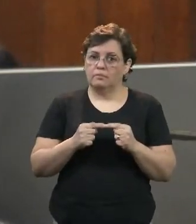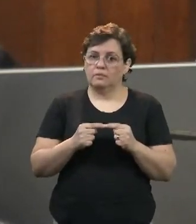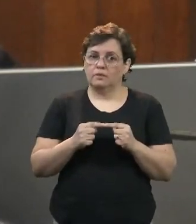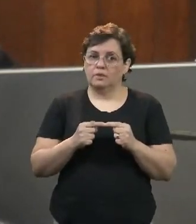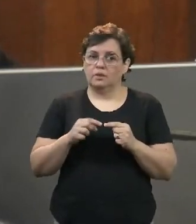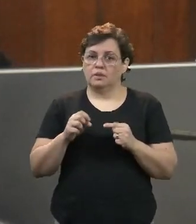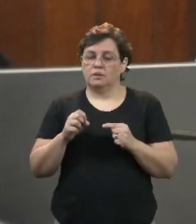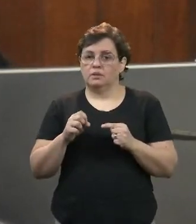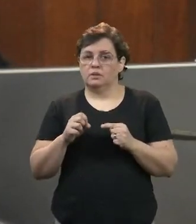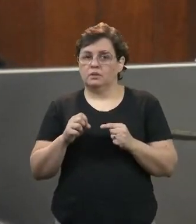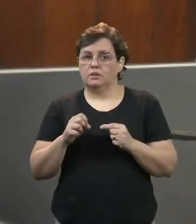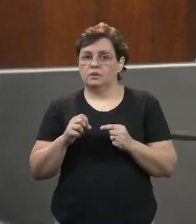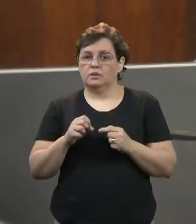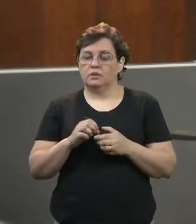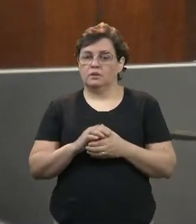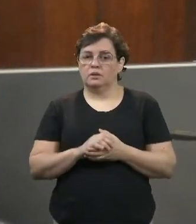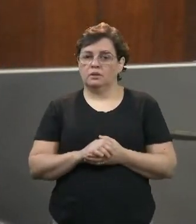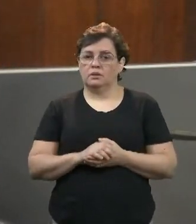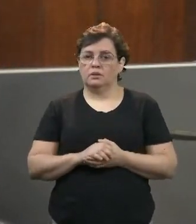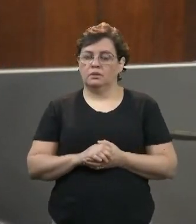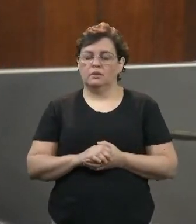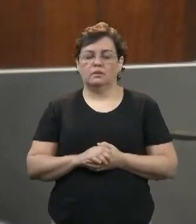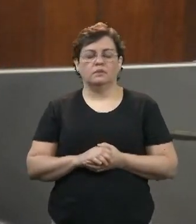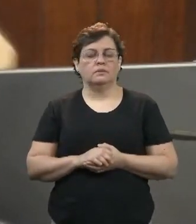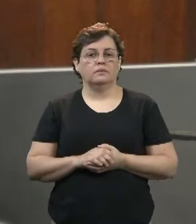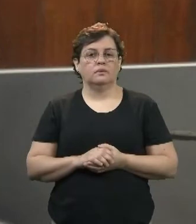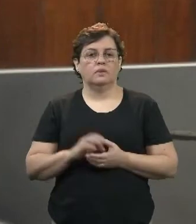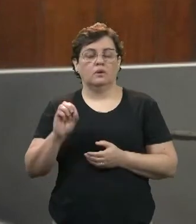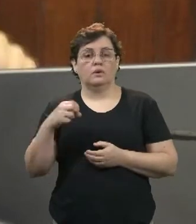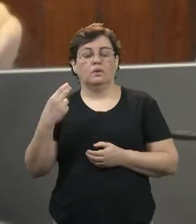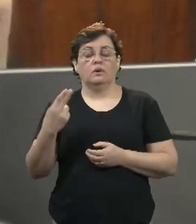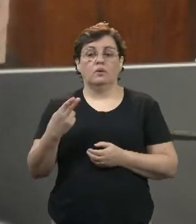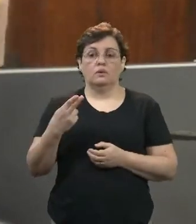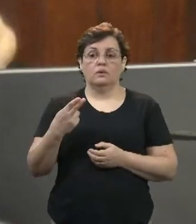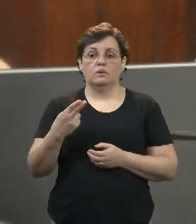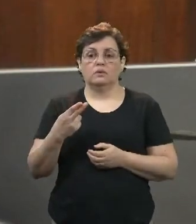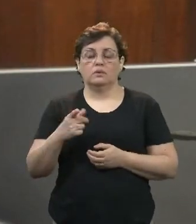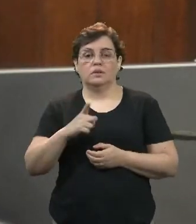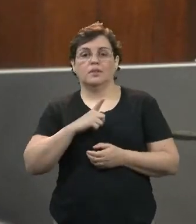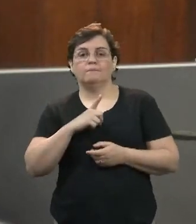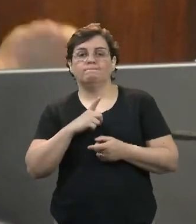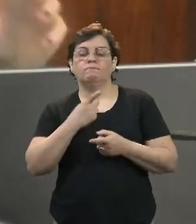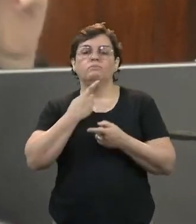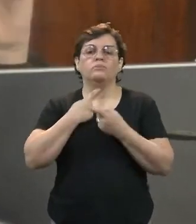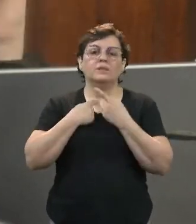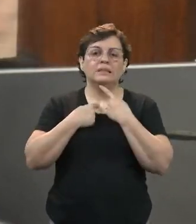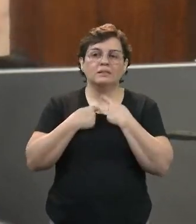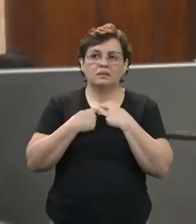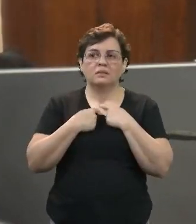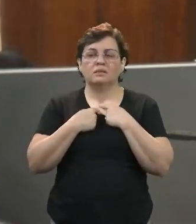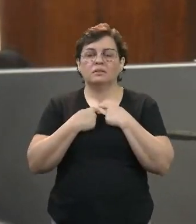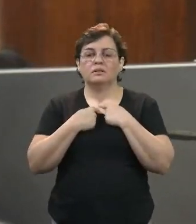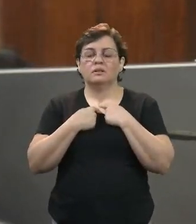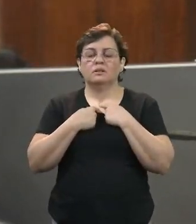se não na intenção desse projeto mal fadado,